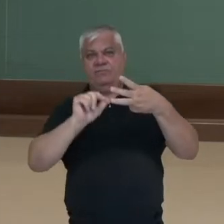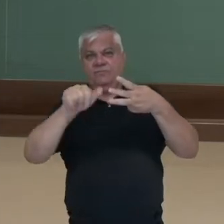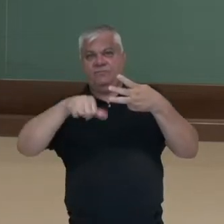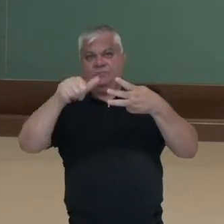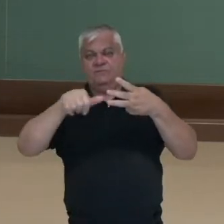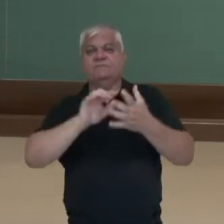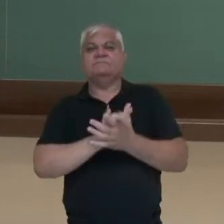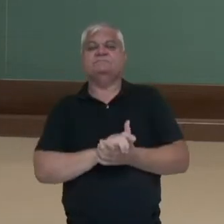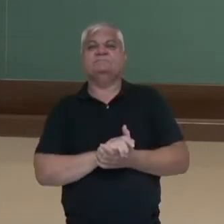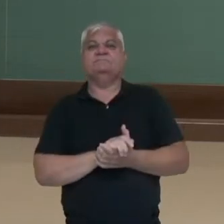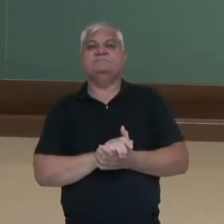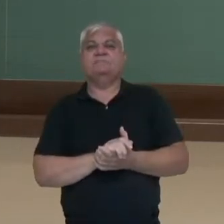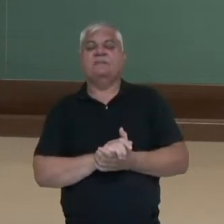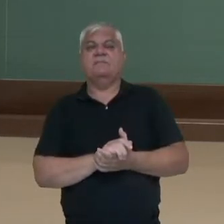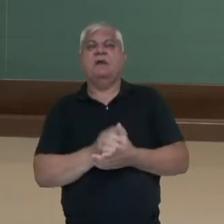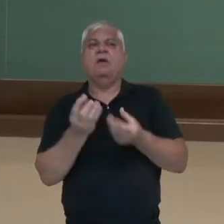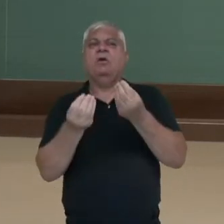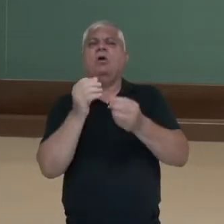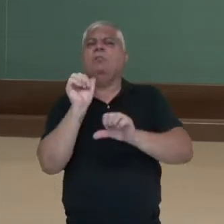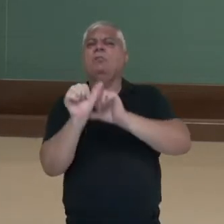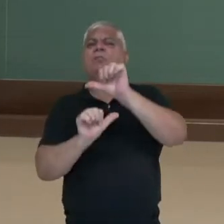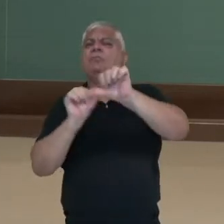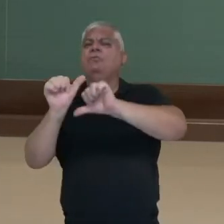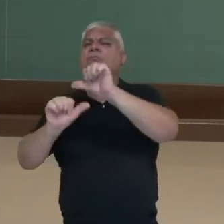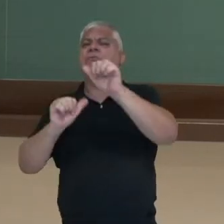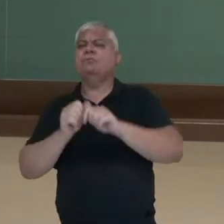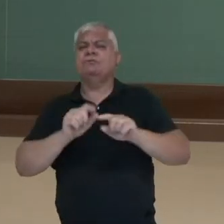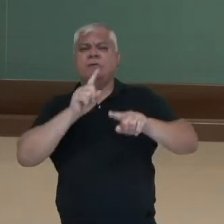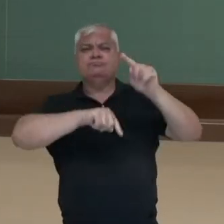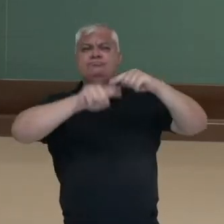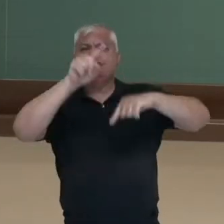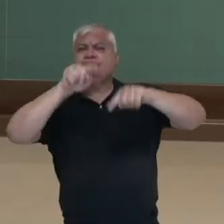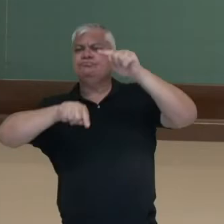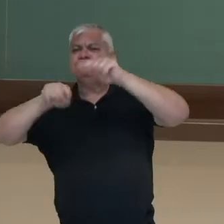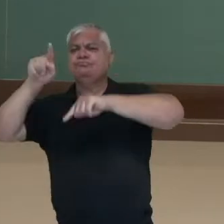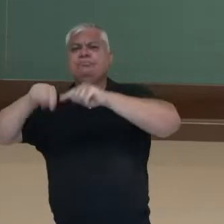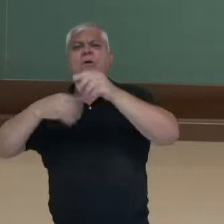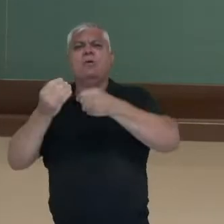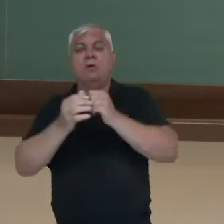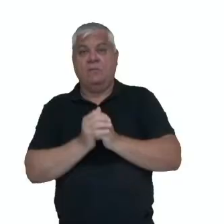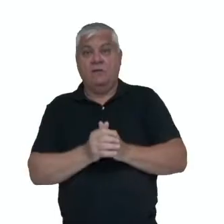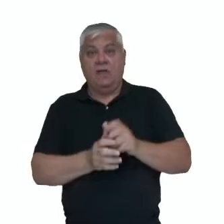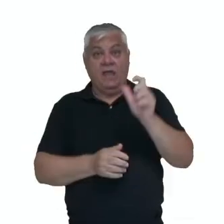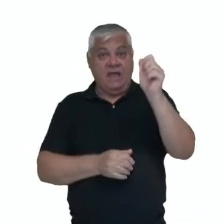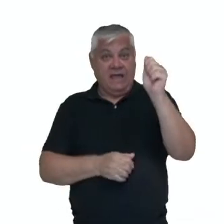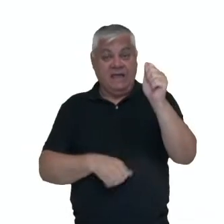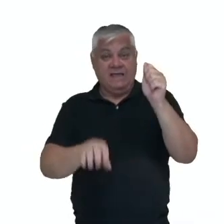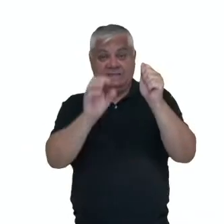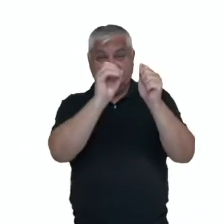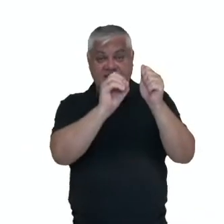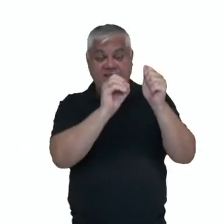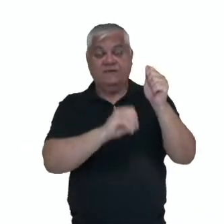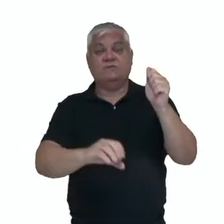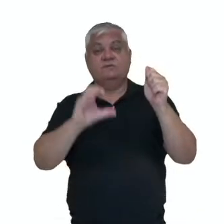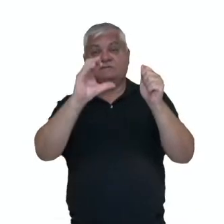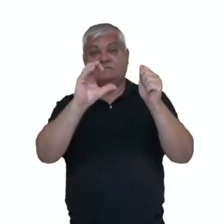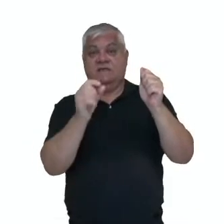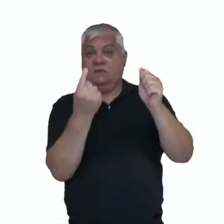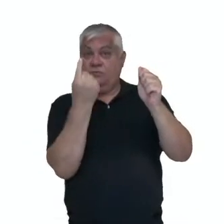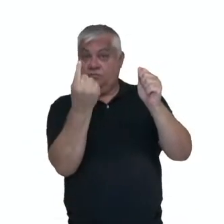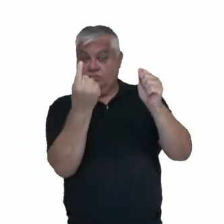Então, quando a gente varia, né, as funções, os valores de b fazendo a igual a zero, c igual a um